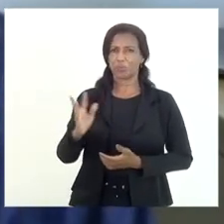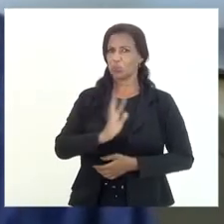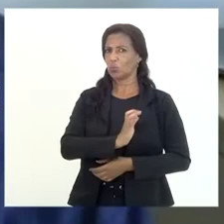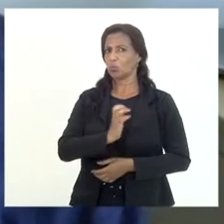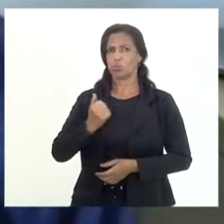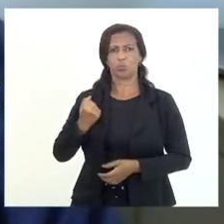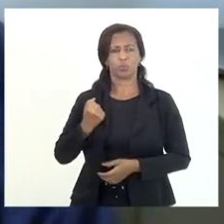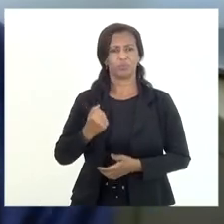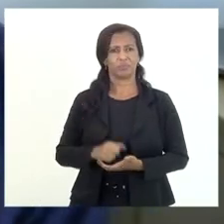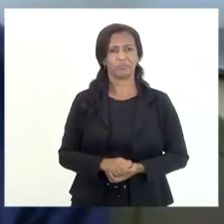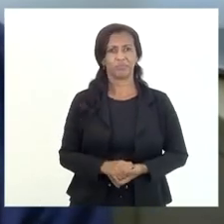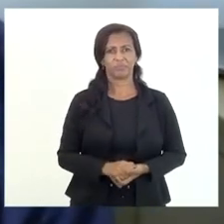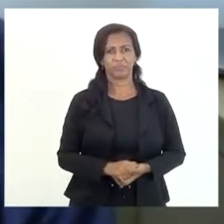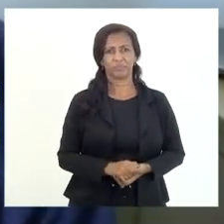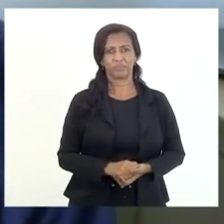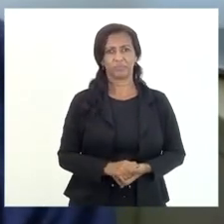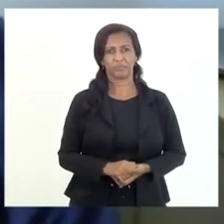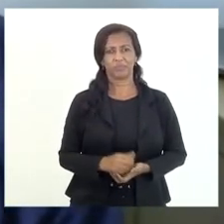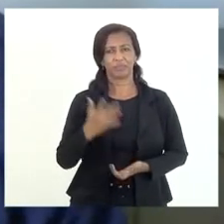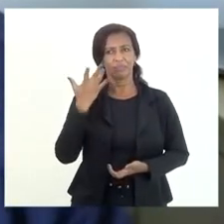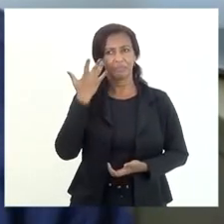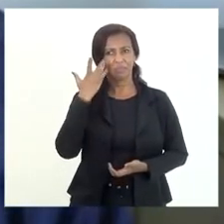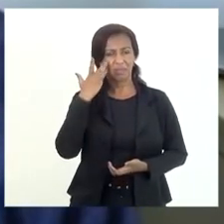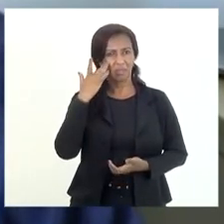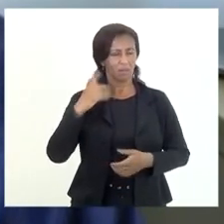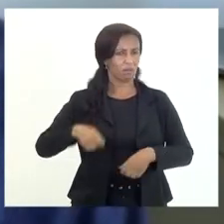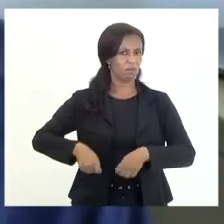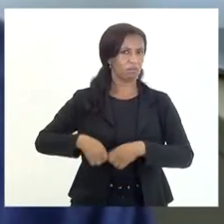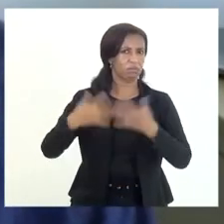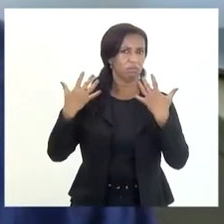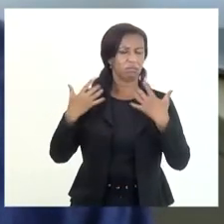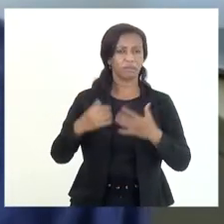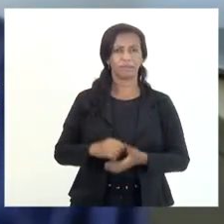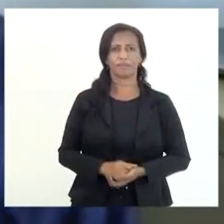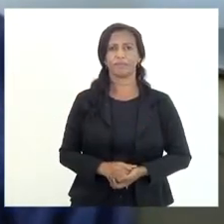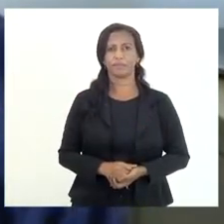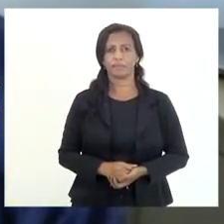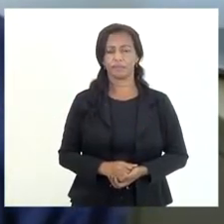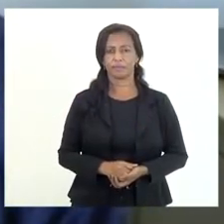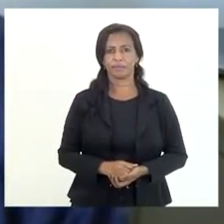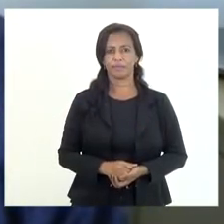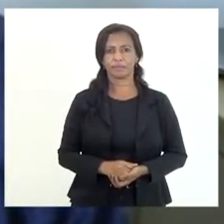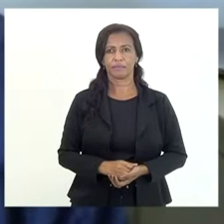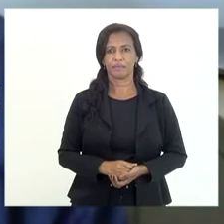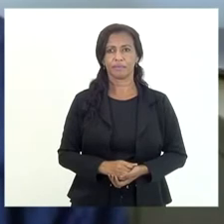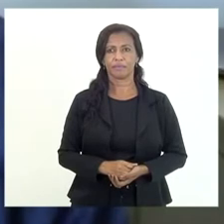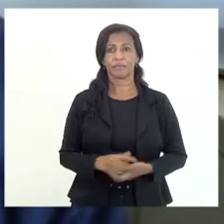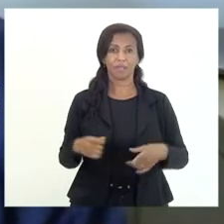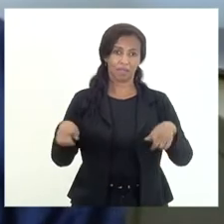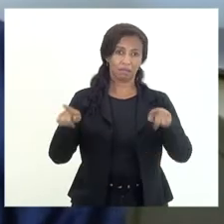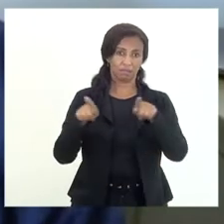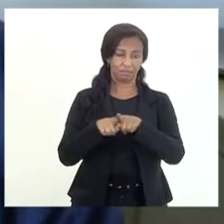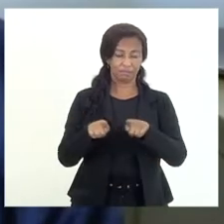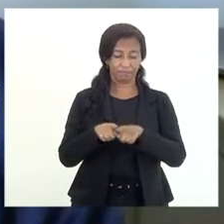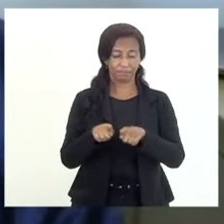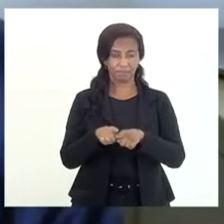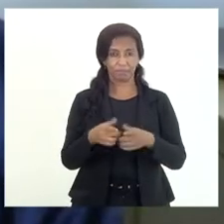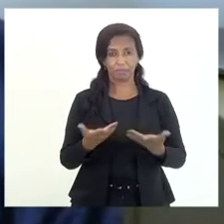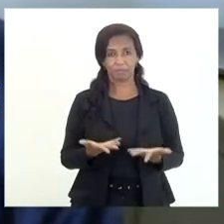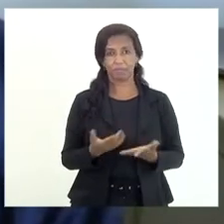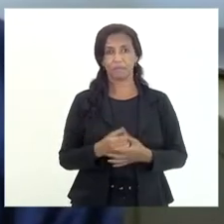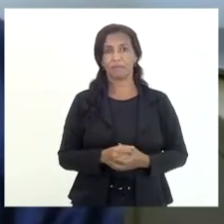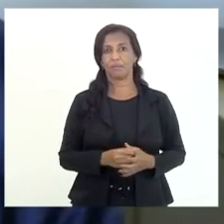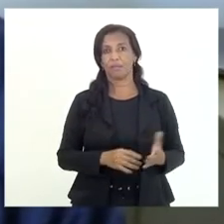eu acho catastrófica e concomitantemente nas